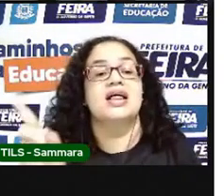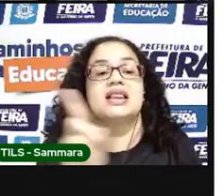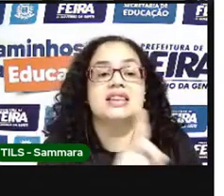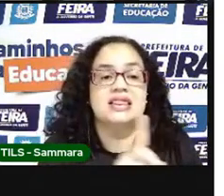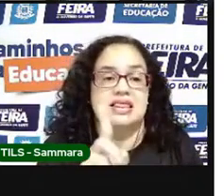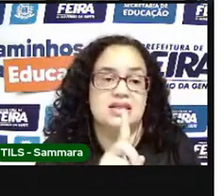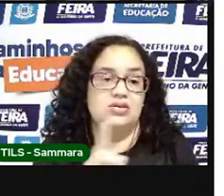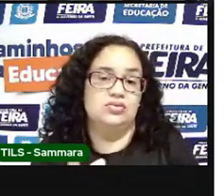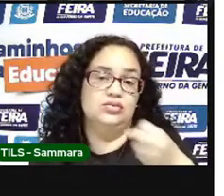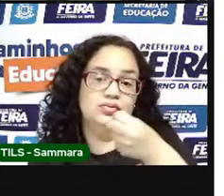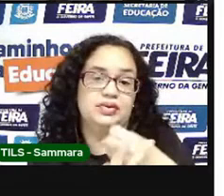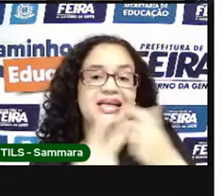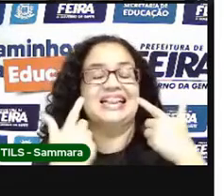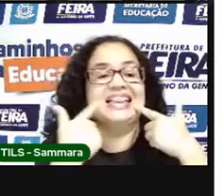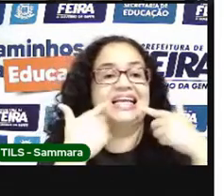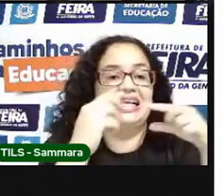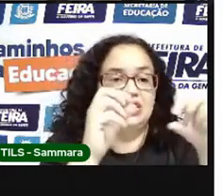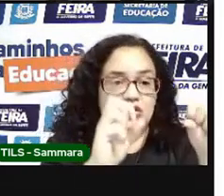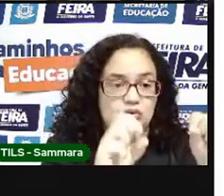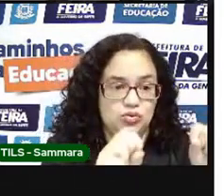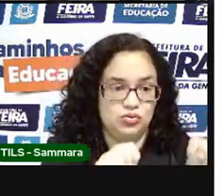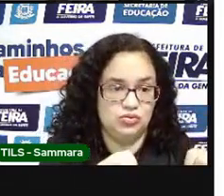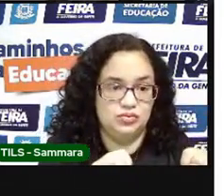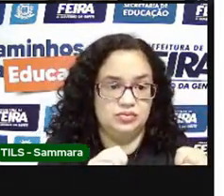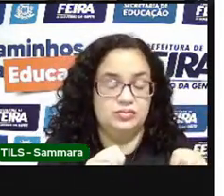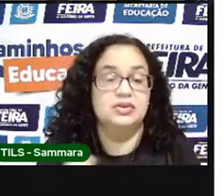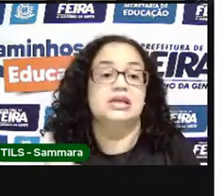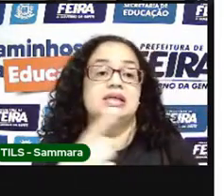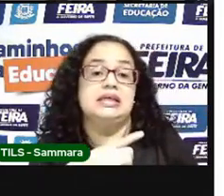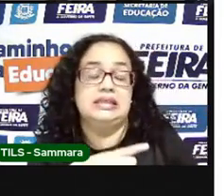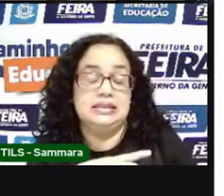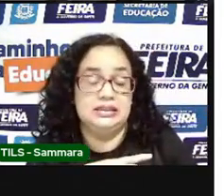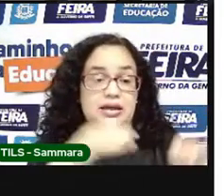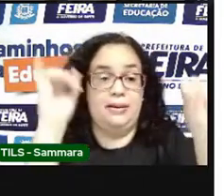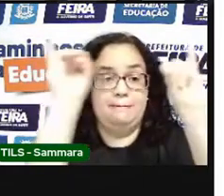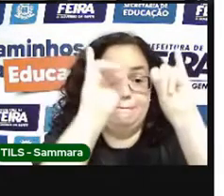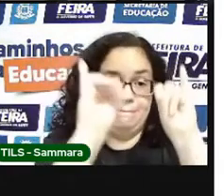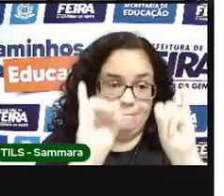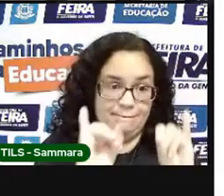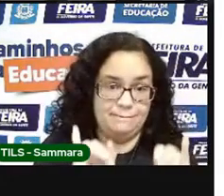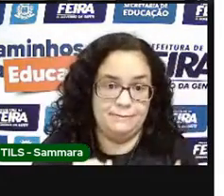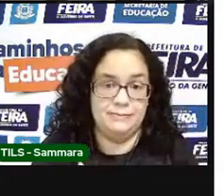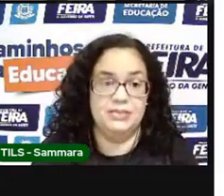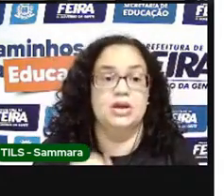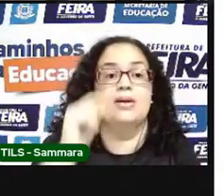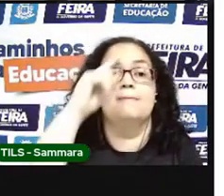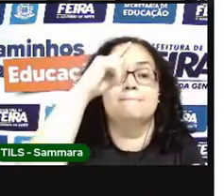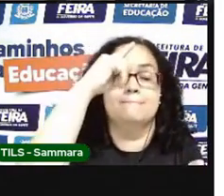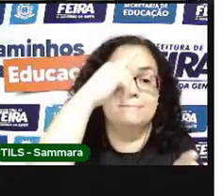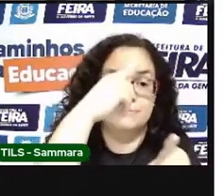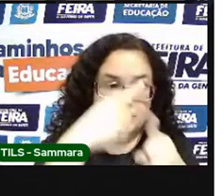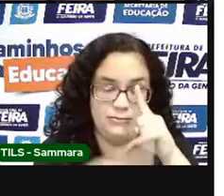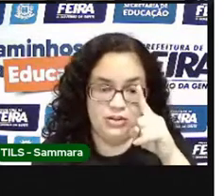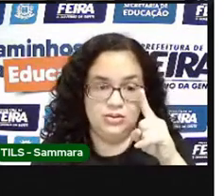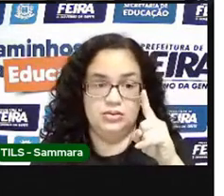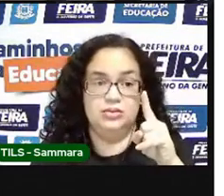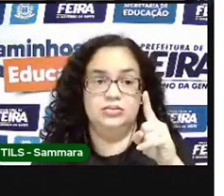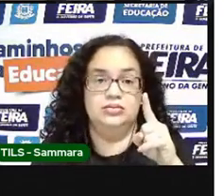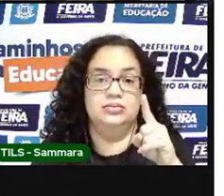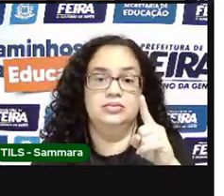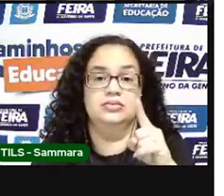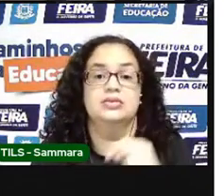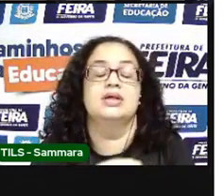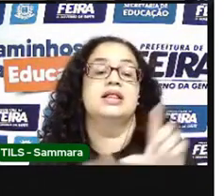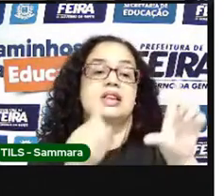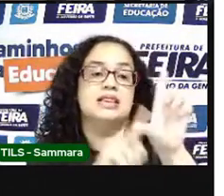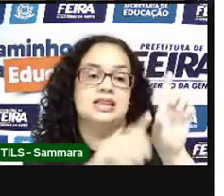verbal. Na linguagem não verbal, está o símbolo, que é esse sinal de proibição, em cima aqui da